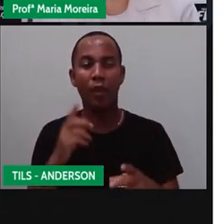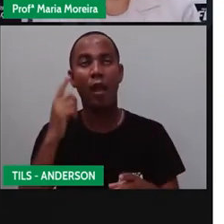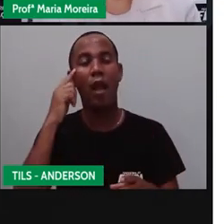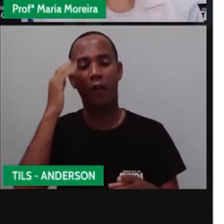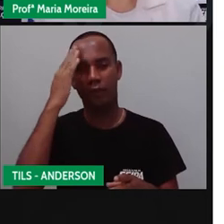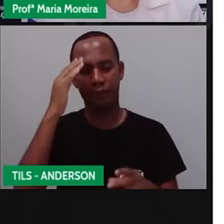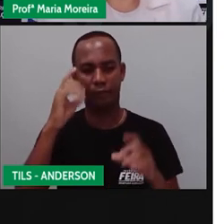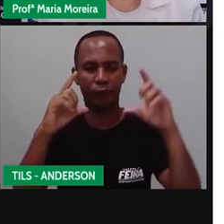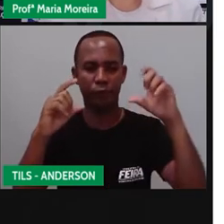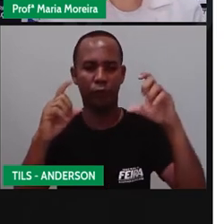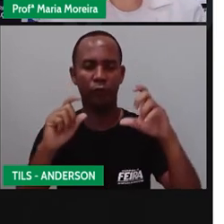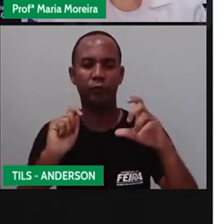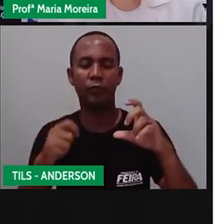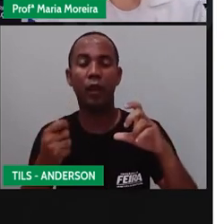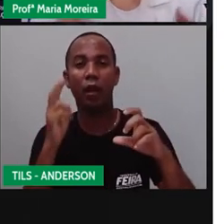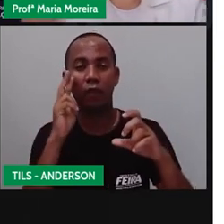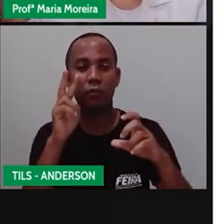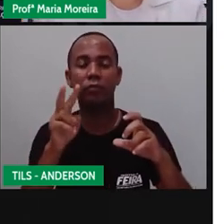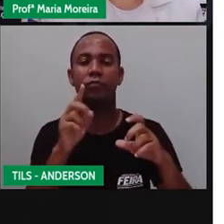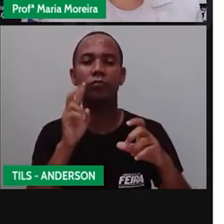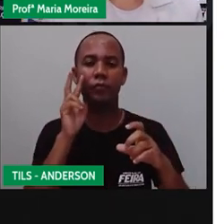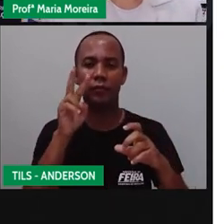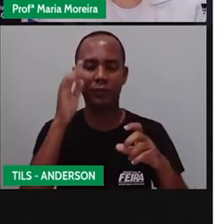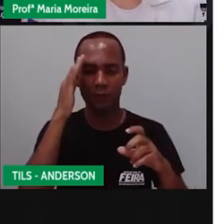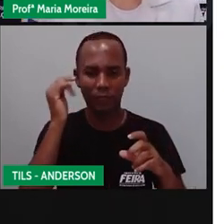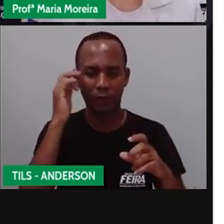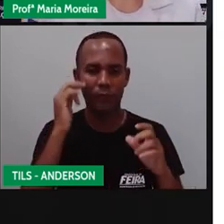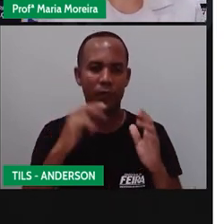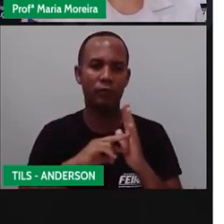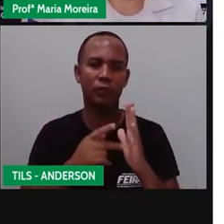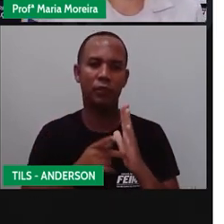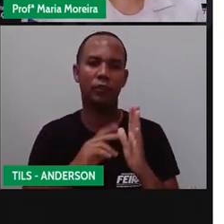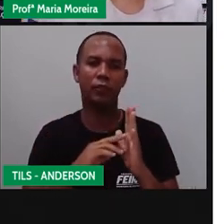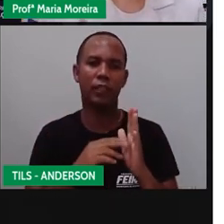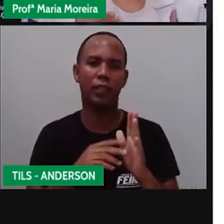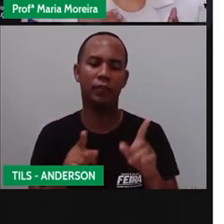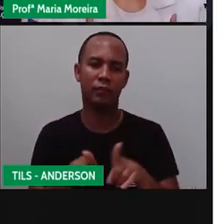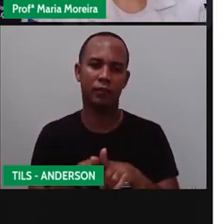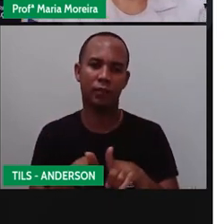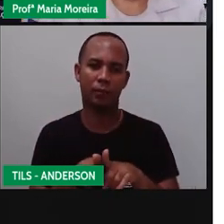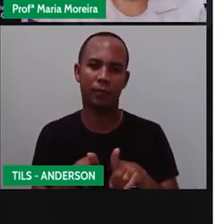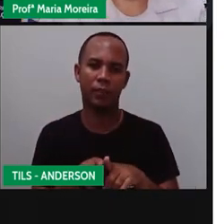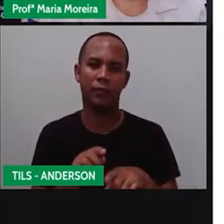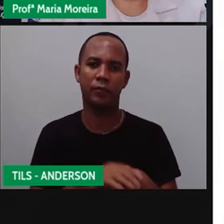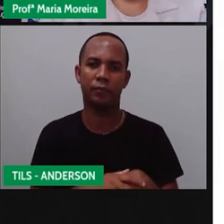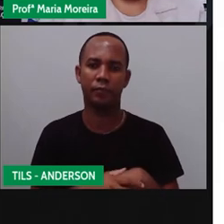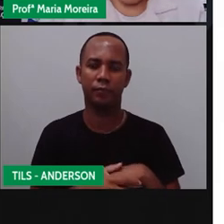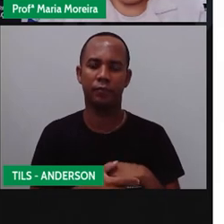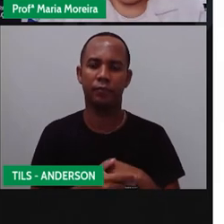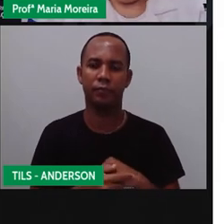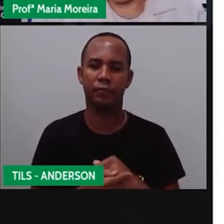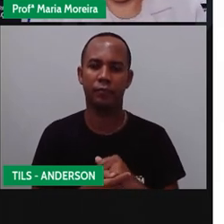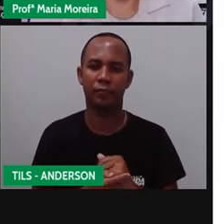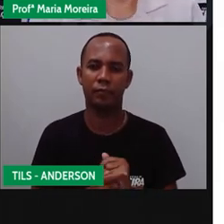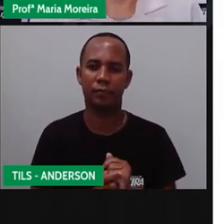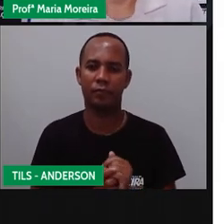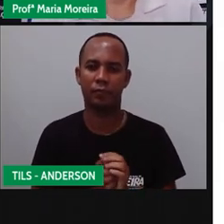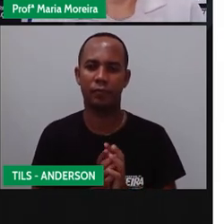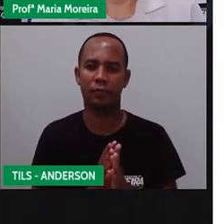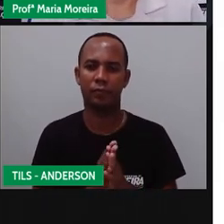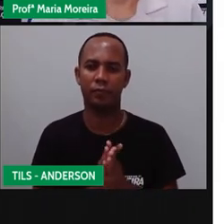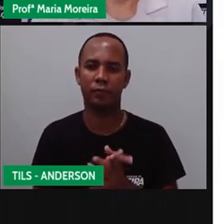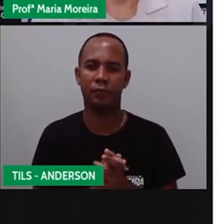e sinais o quê? Não verbais. Mas na sua maioria, o quê? Sinais o quê? Sinais. Não verbais, tá?